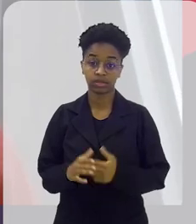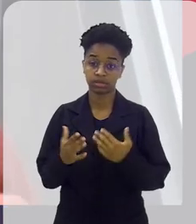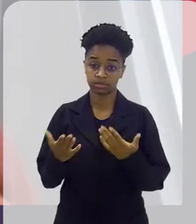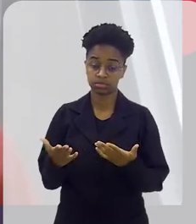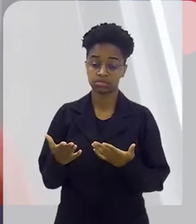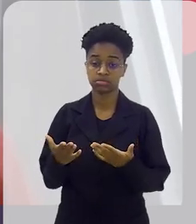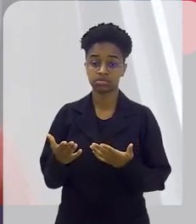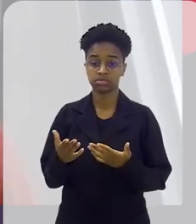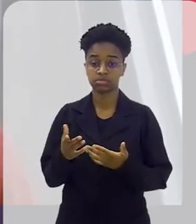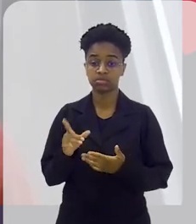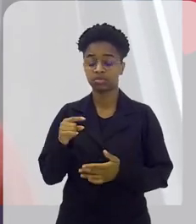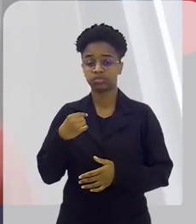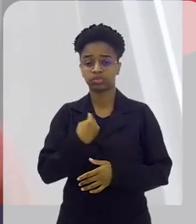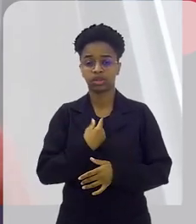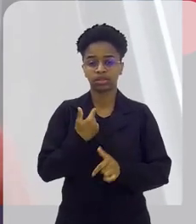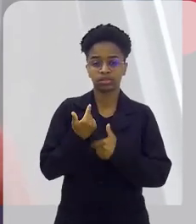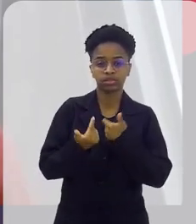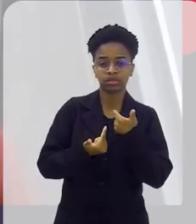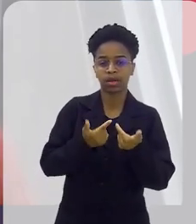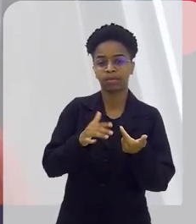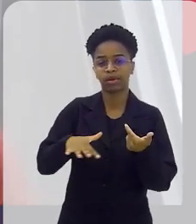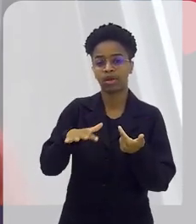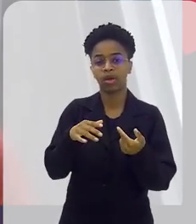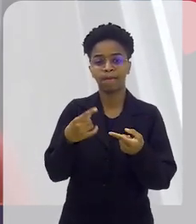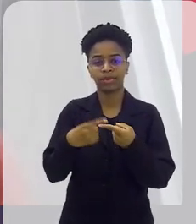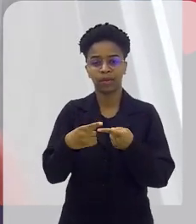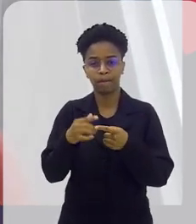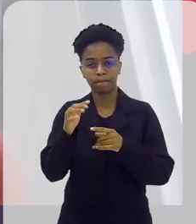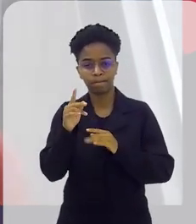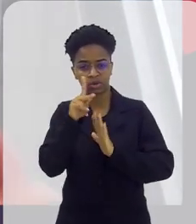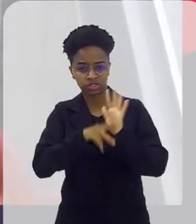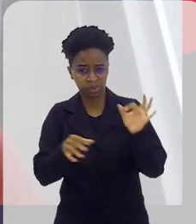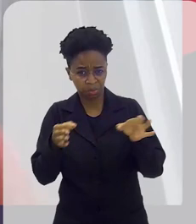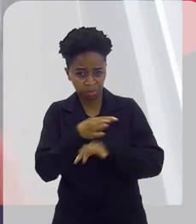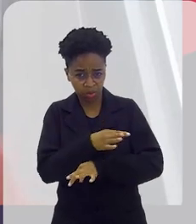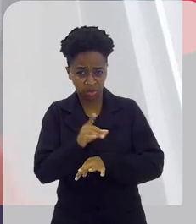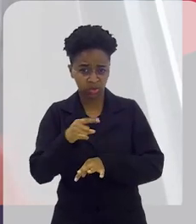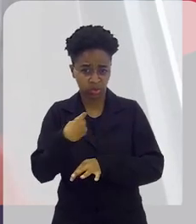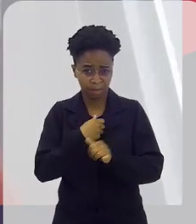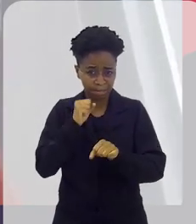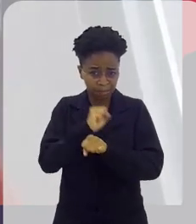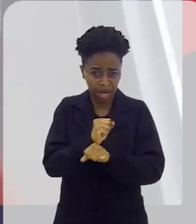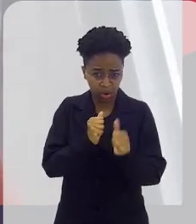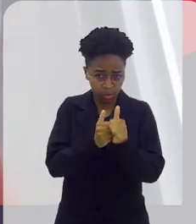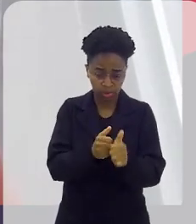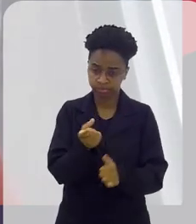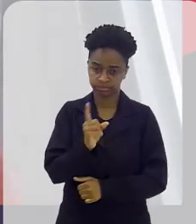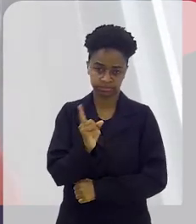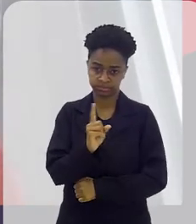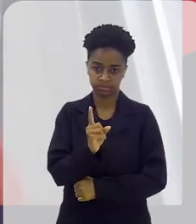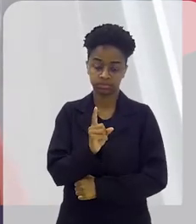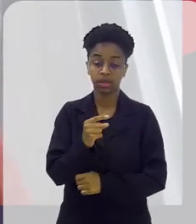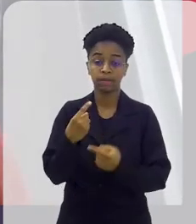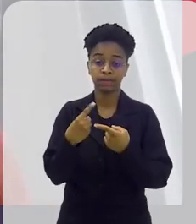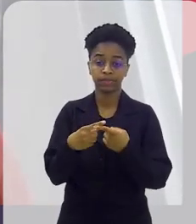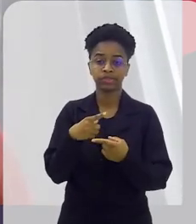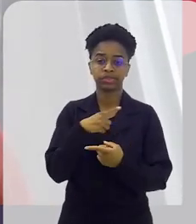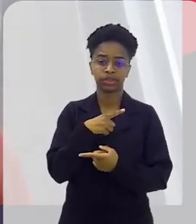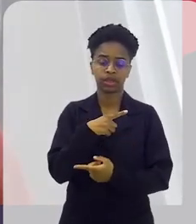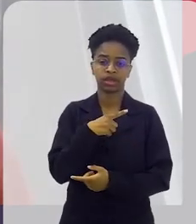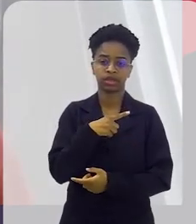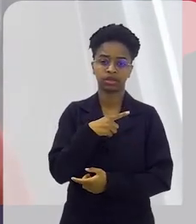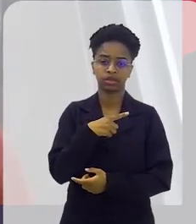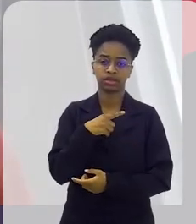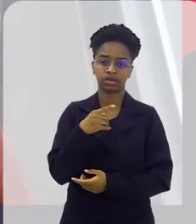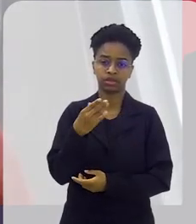E é isso que o Senai vem trabalhando. Não é porque o projeto terminou que a gente deixa de acompanhar. Nós tivemos